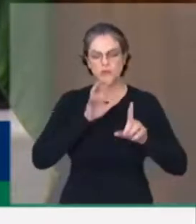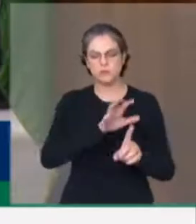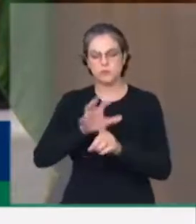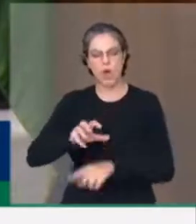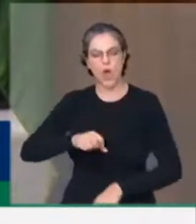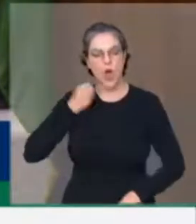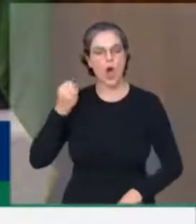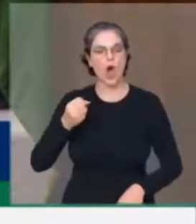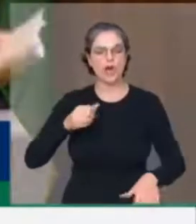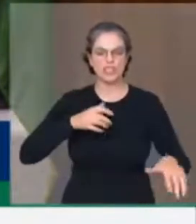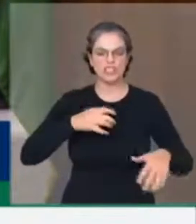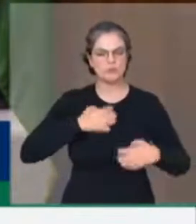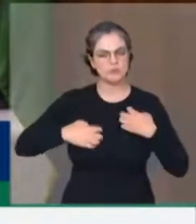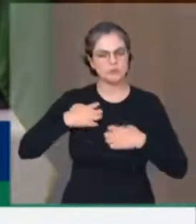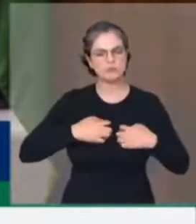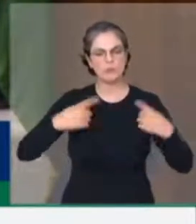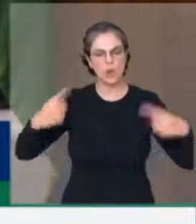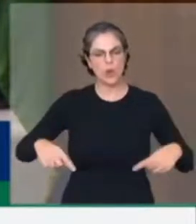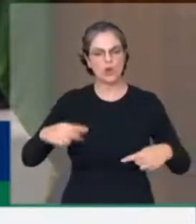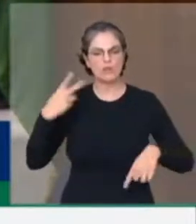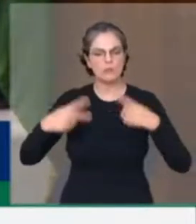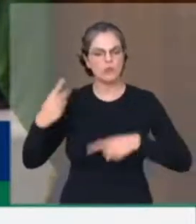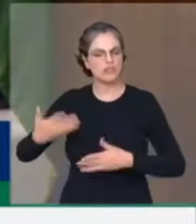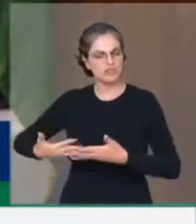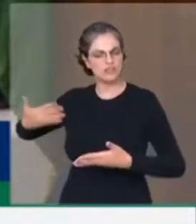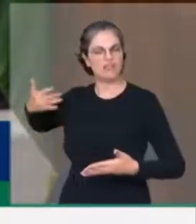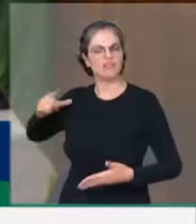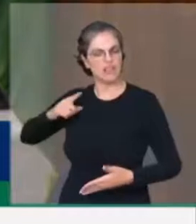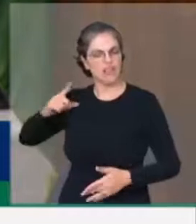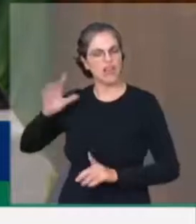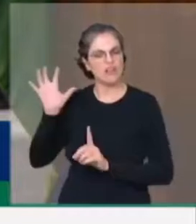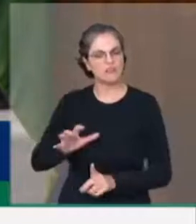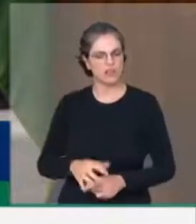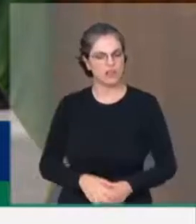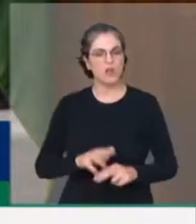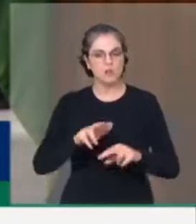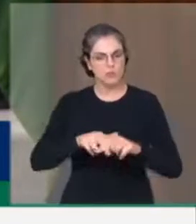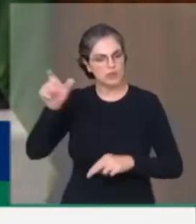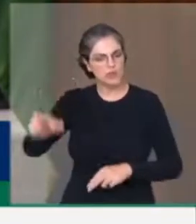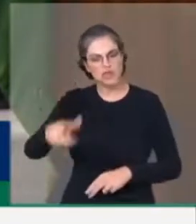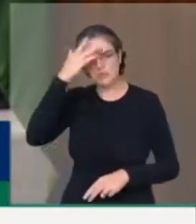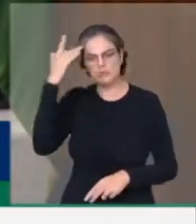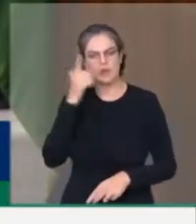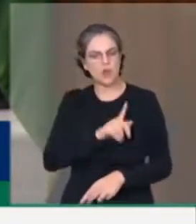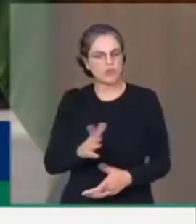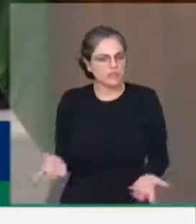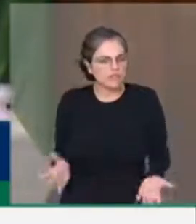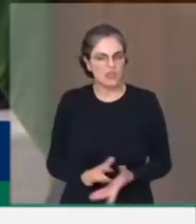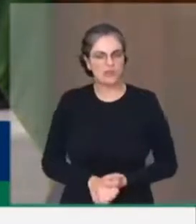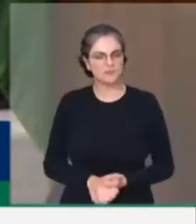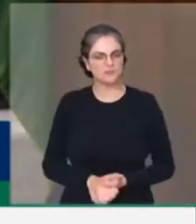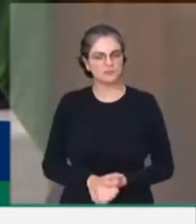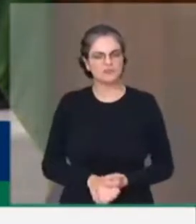de destruição da política que este país viveu, senhores e senhoras? Vocês acham que,